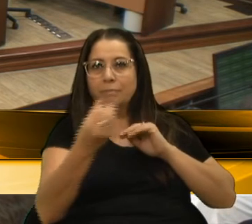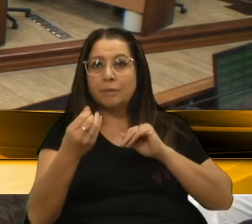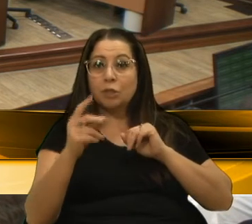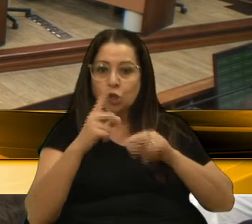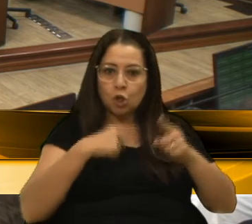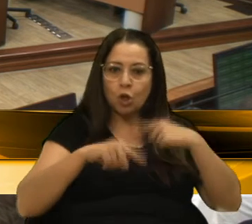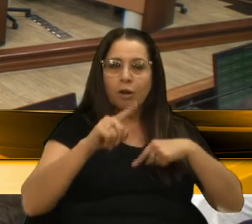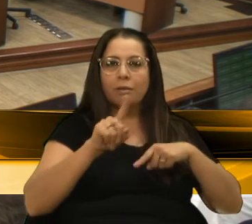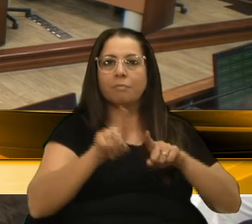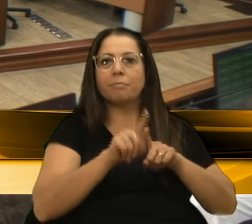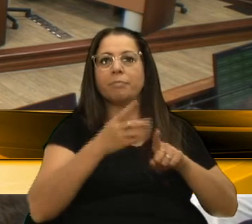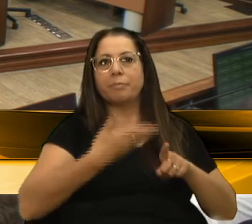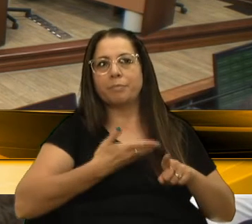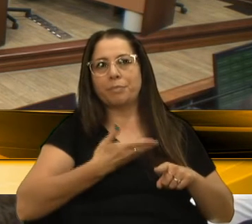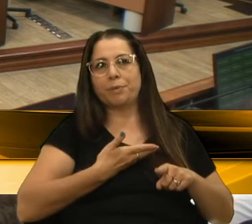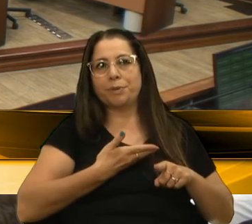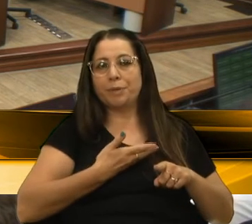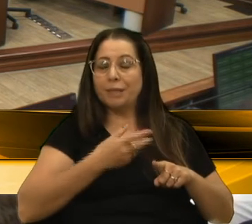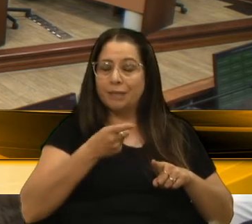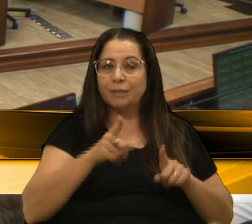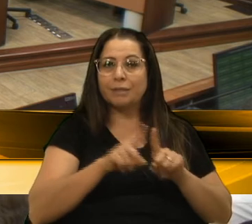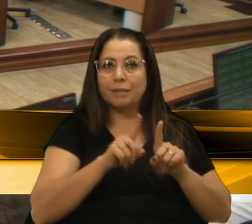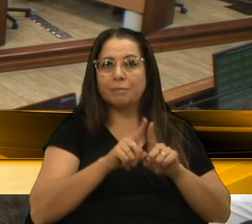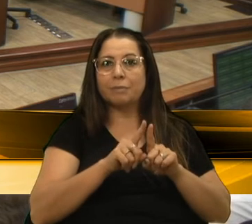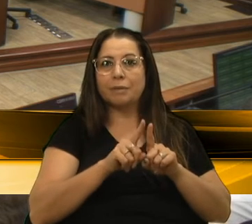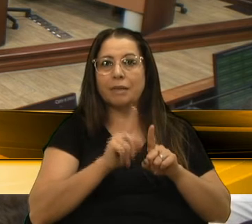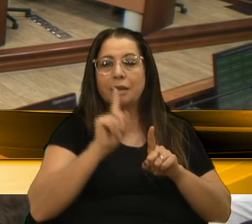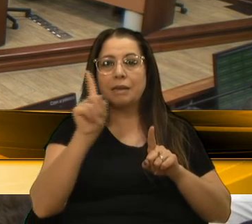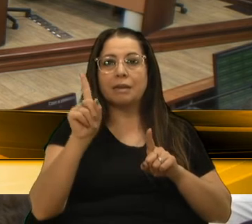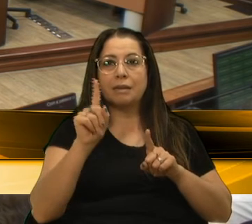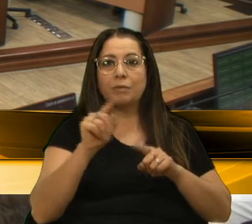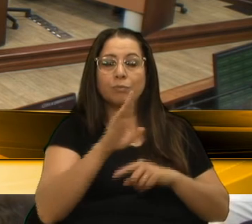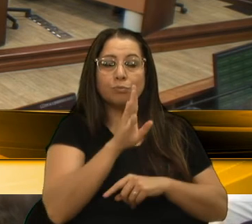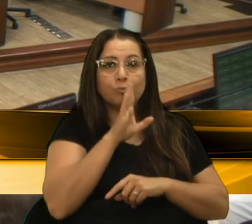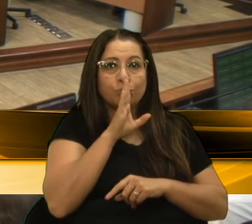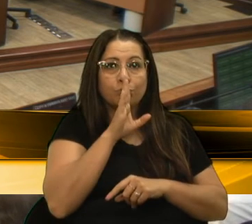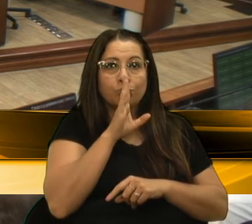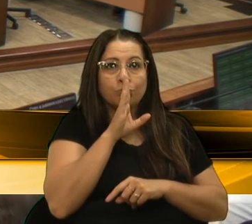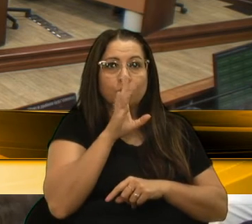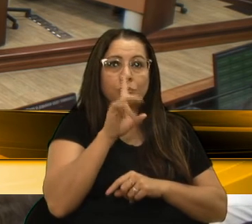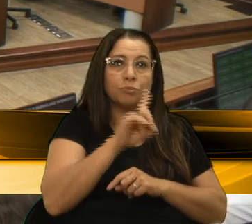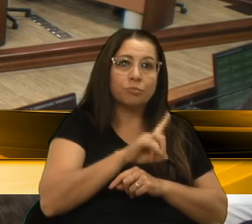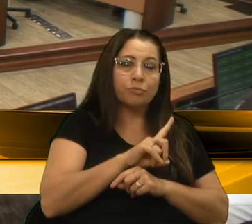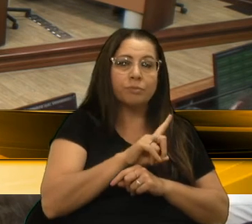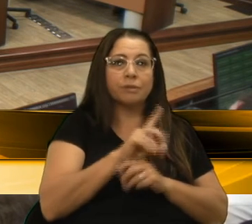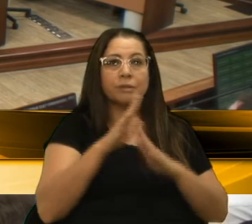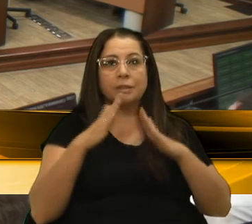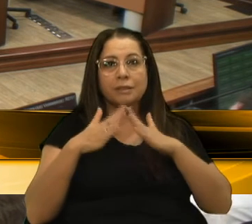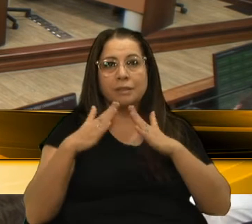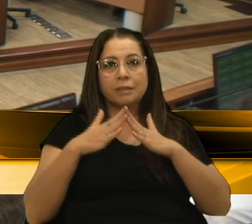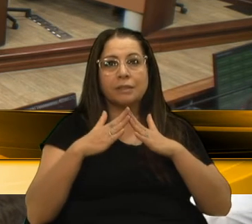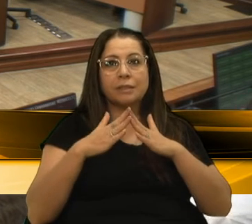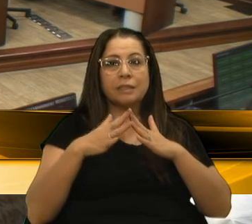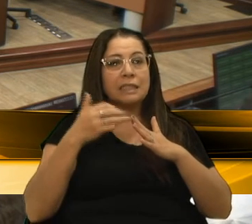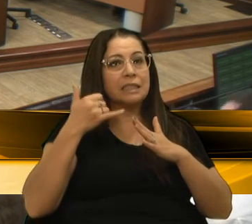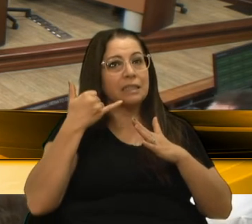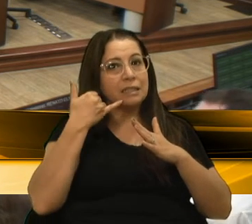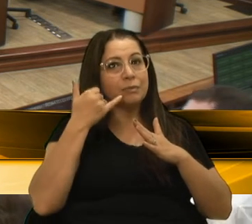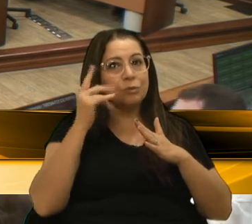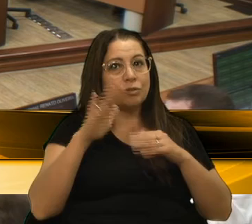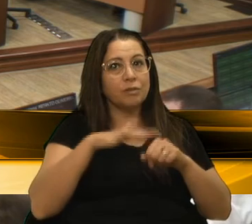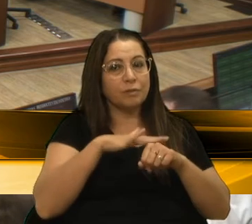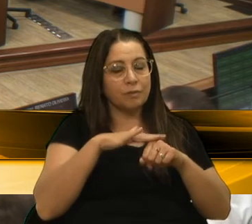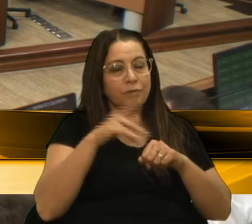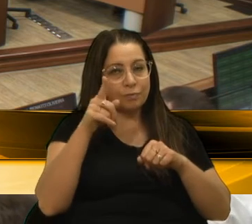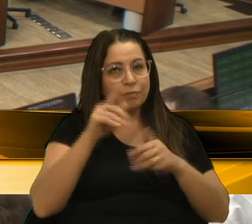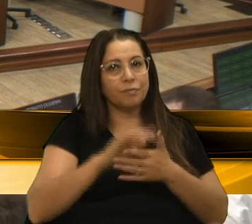torne amigos, faz com que também, lá quando a gente está quieto, algum dia, alguma coisa ou outra, em casa, a gente ligue, como eu já fiz para o senhor, né?